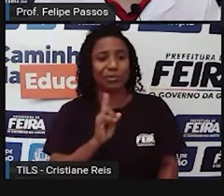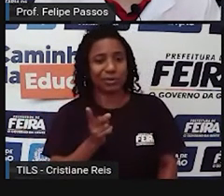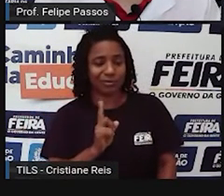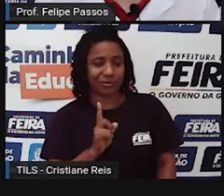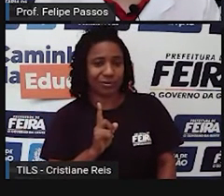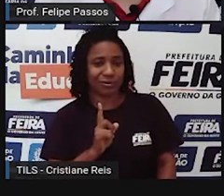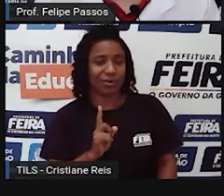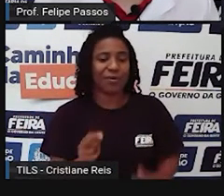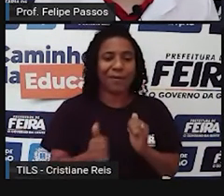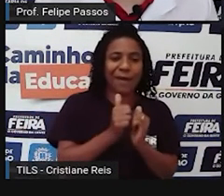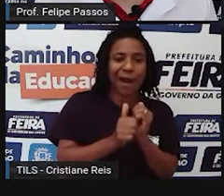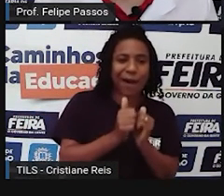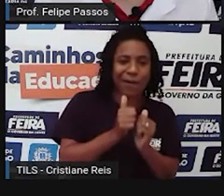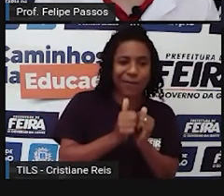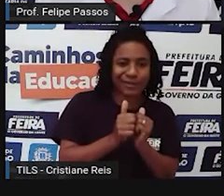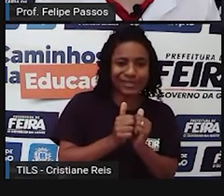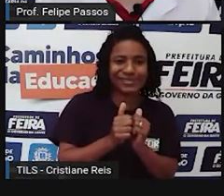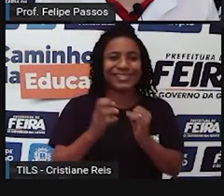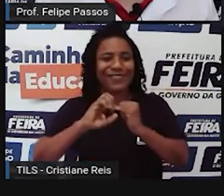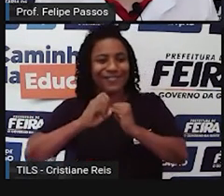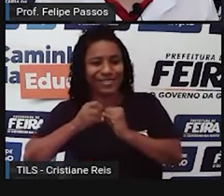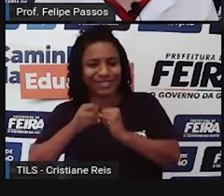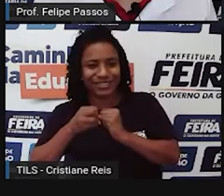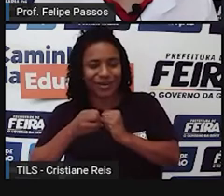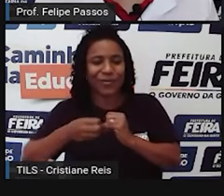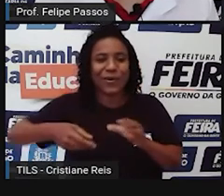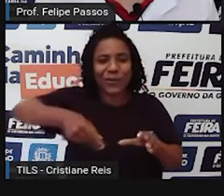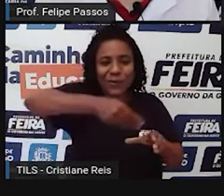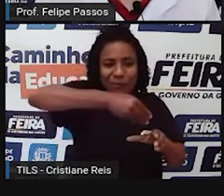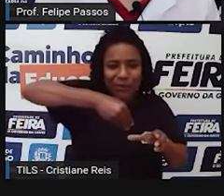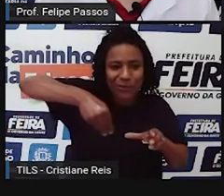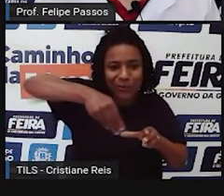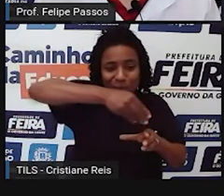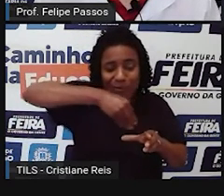em cima ou embaixo do arroz. Isso é sua opinião.